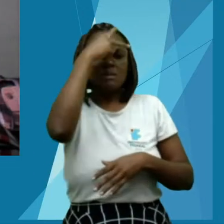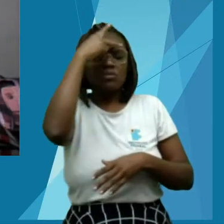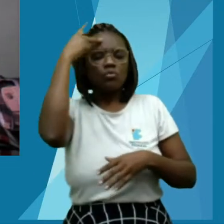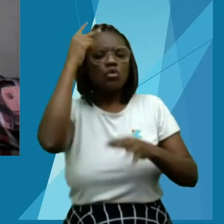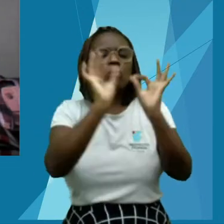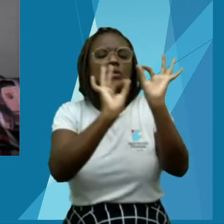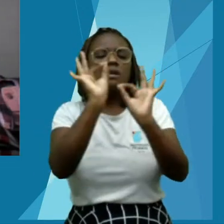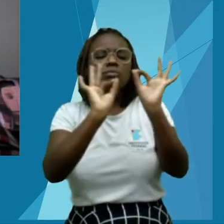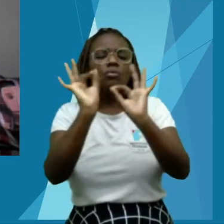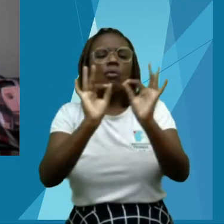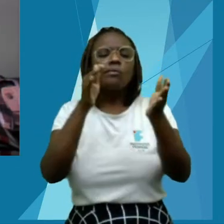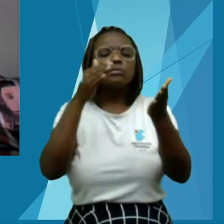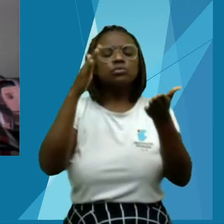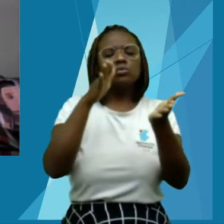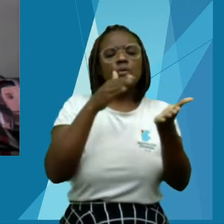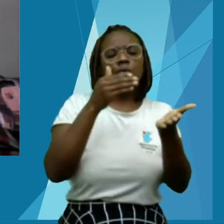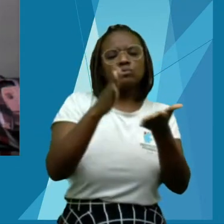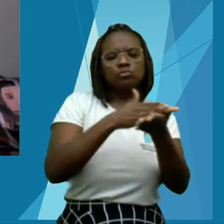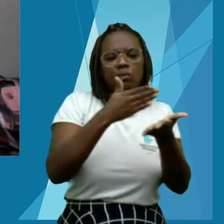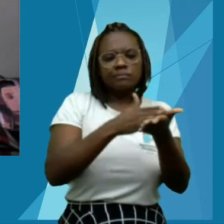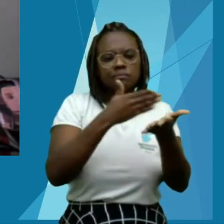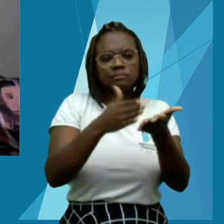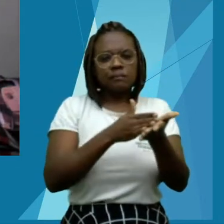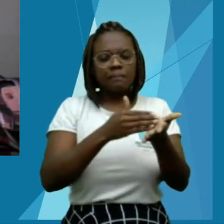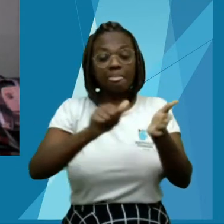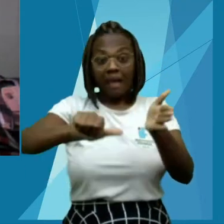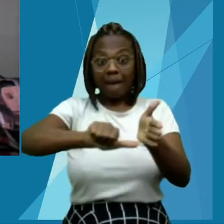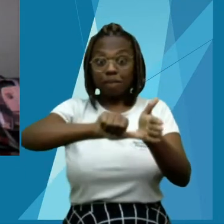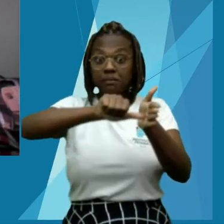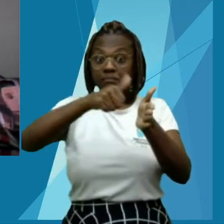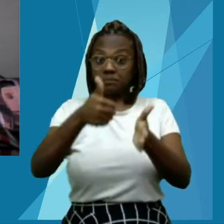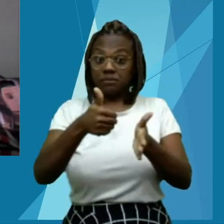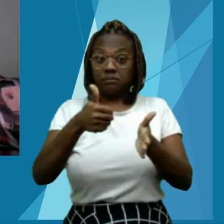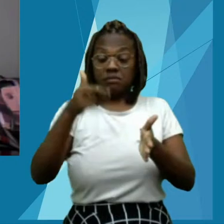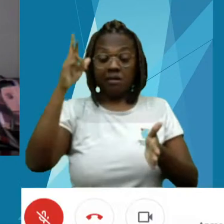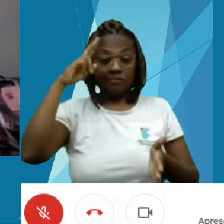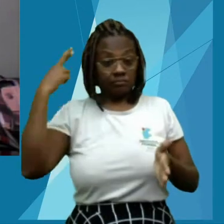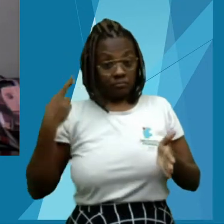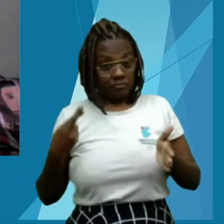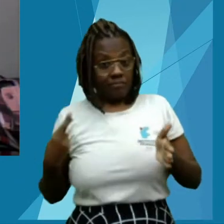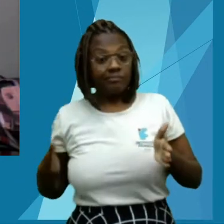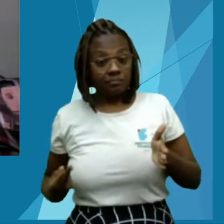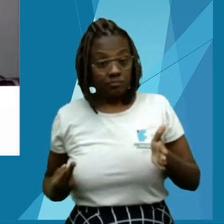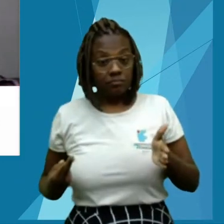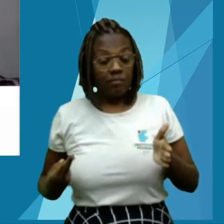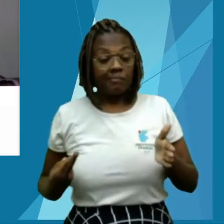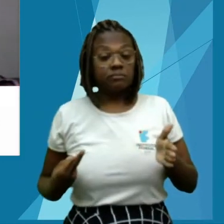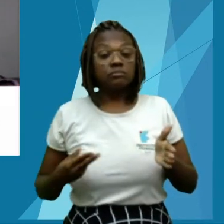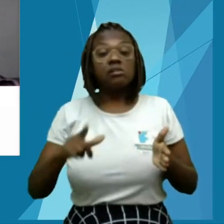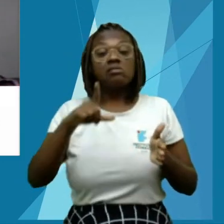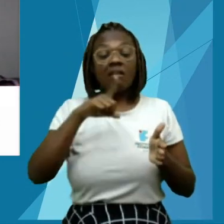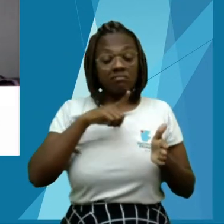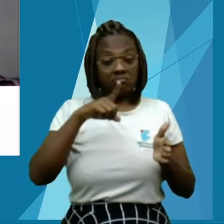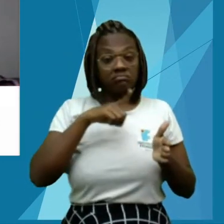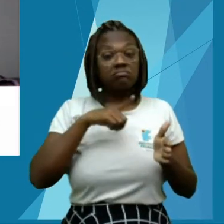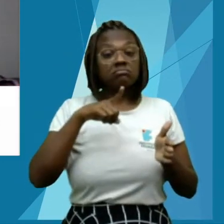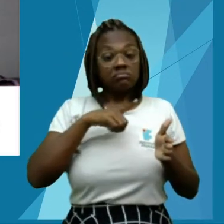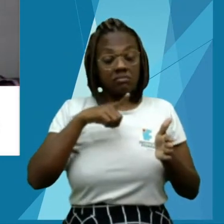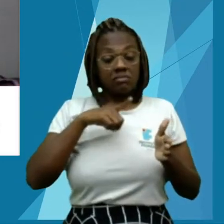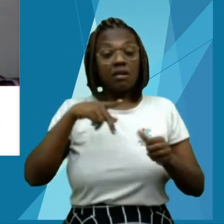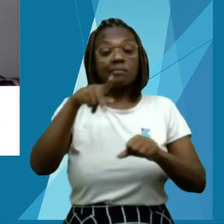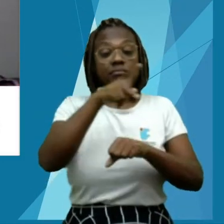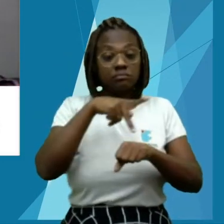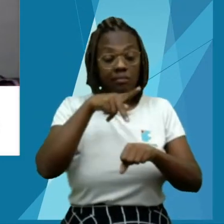A primeira organizadora, professora Rosana Cavalcante dos Santos, possui graduação em engenharia agronômica pela Universidade